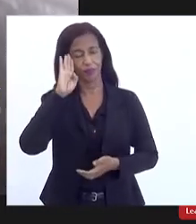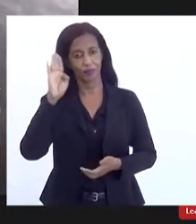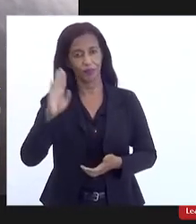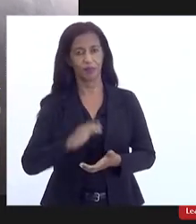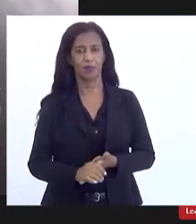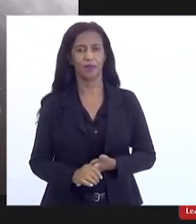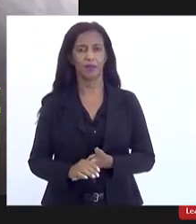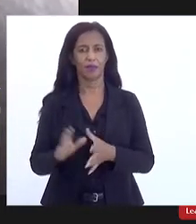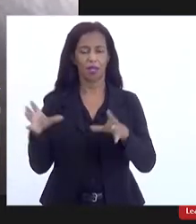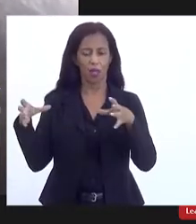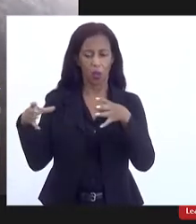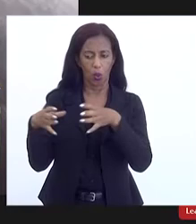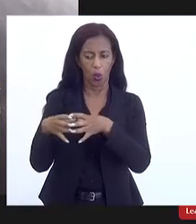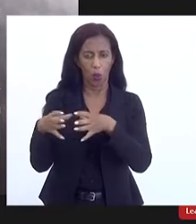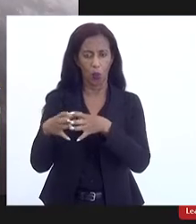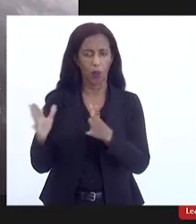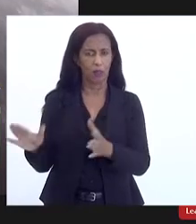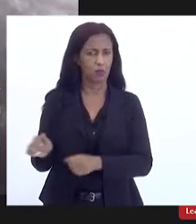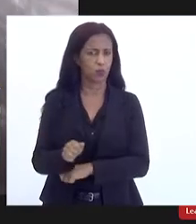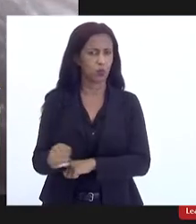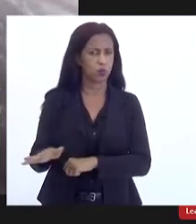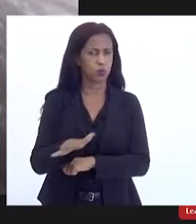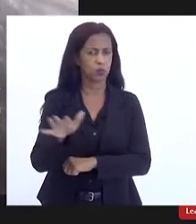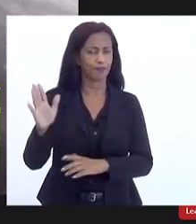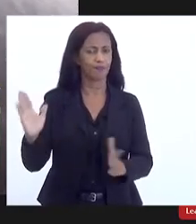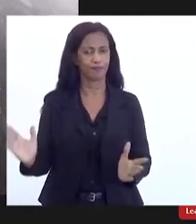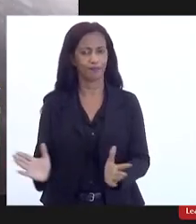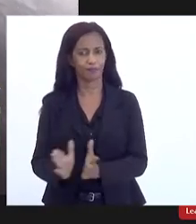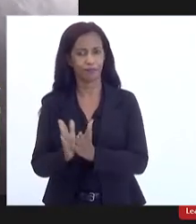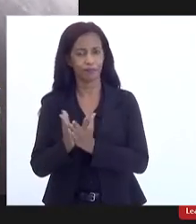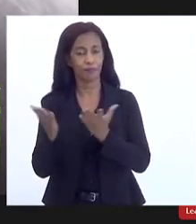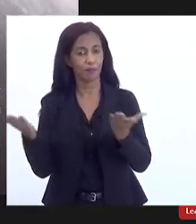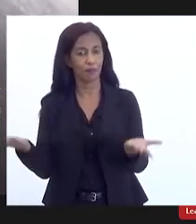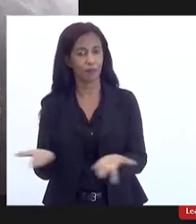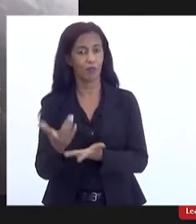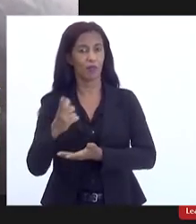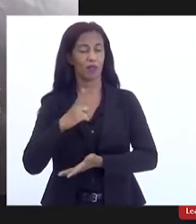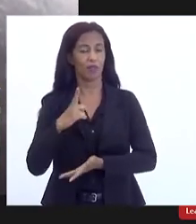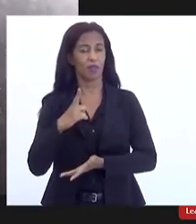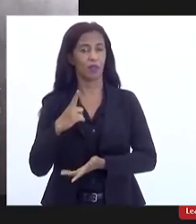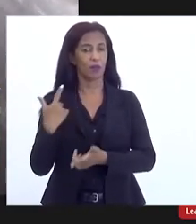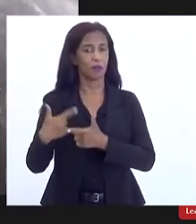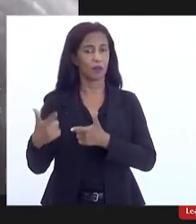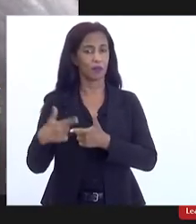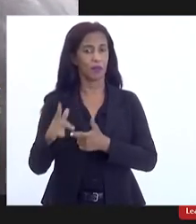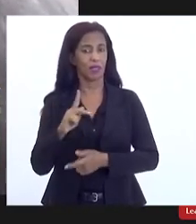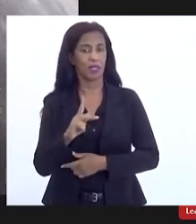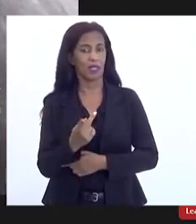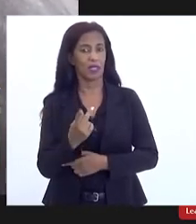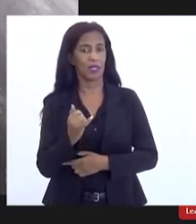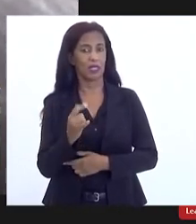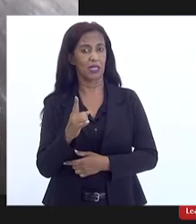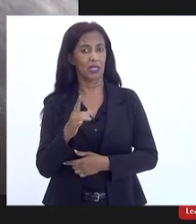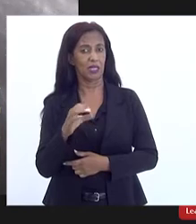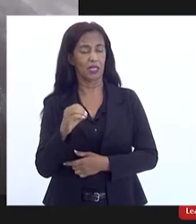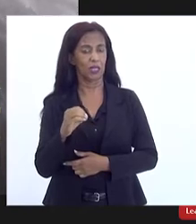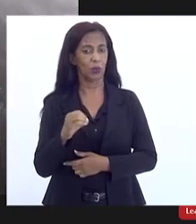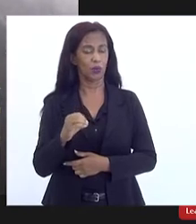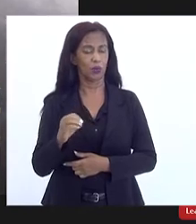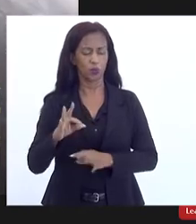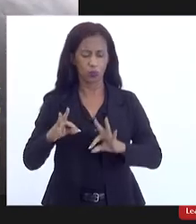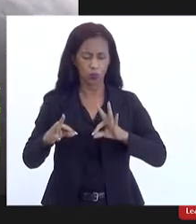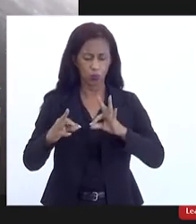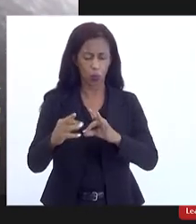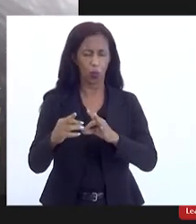nas comunidades mais carentes você tem aí agora a está passando por uma crise hídrica todos já